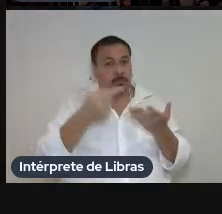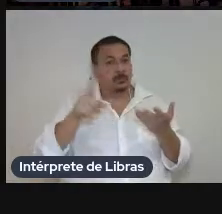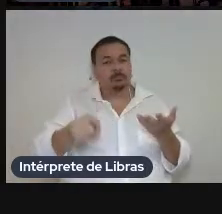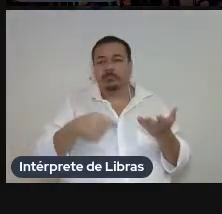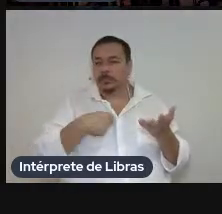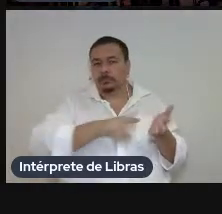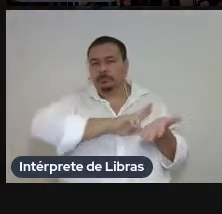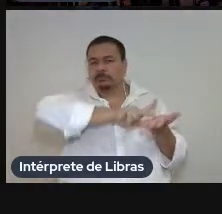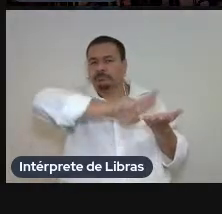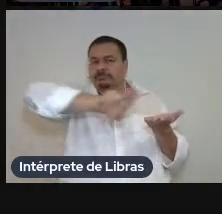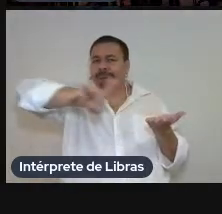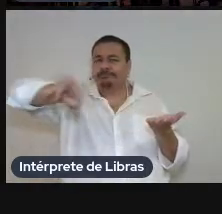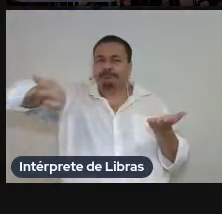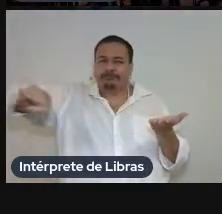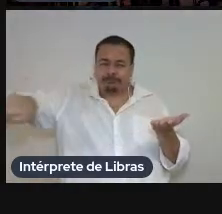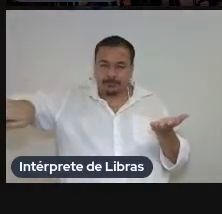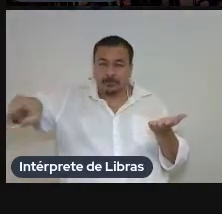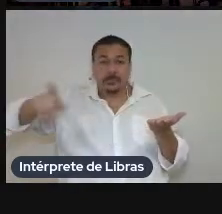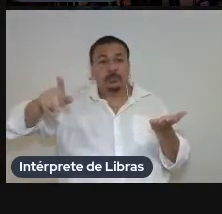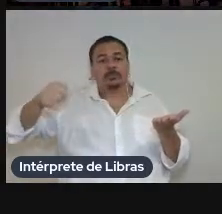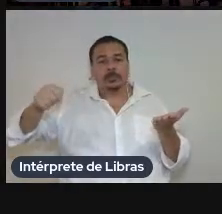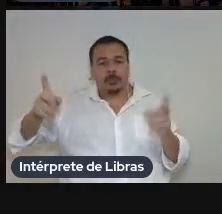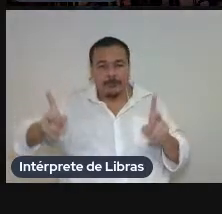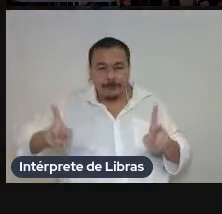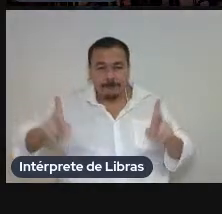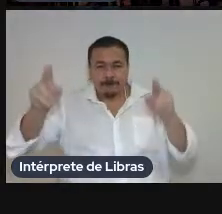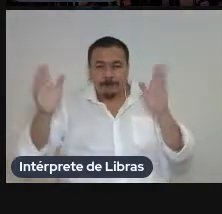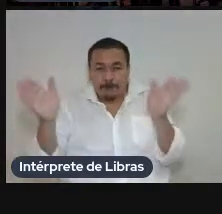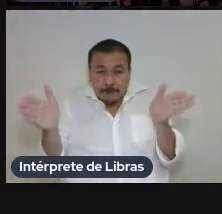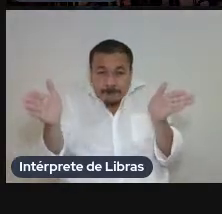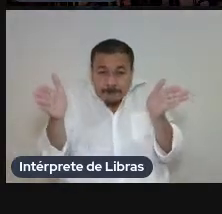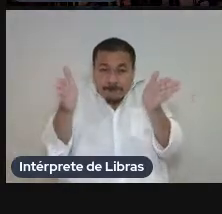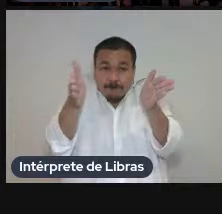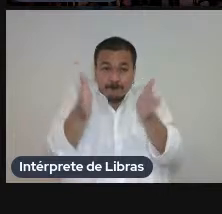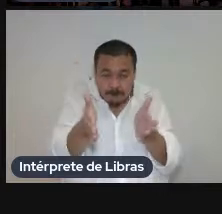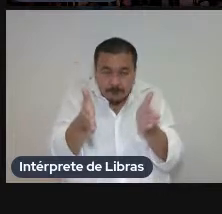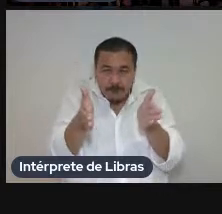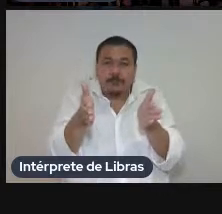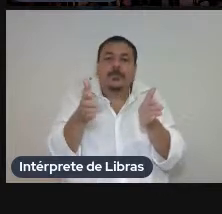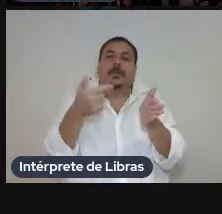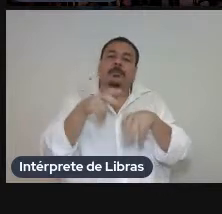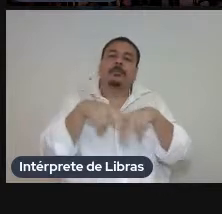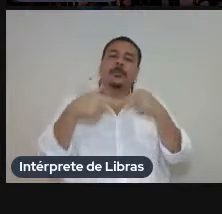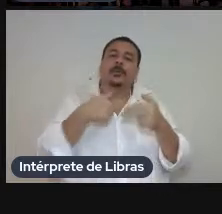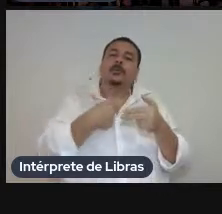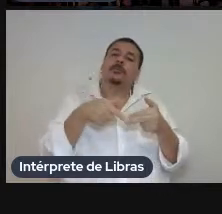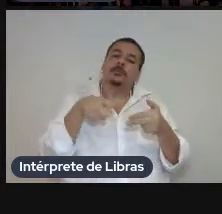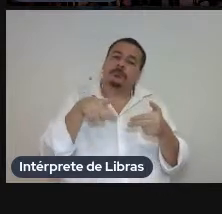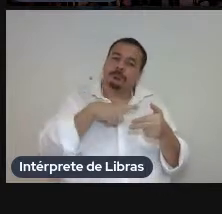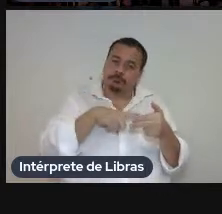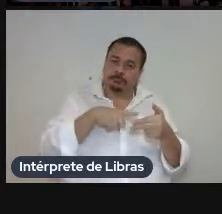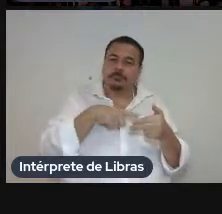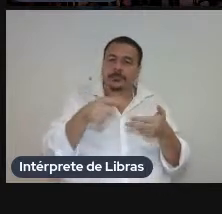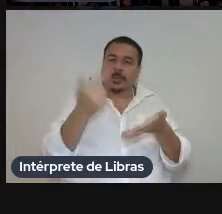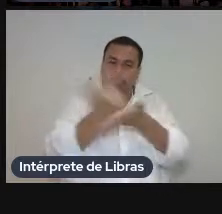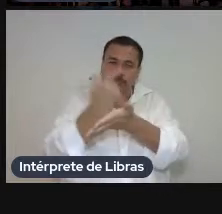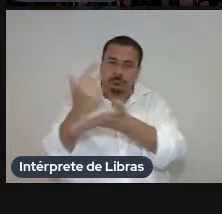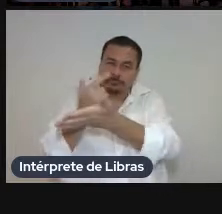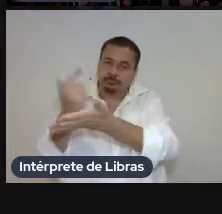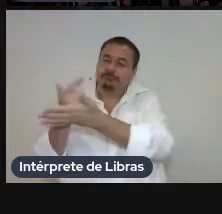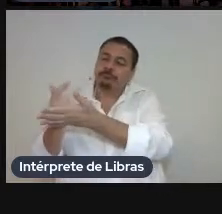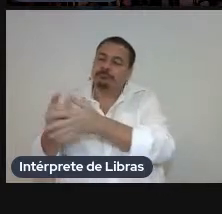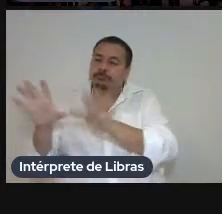então a gente tem que fazer um recorte ainda menor então por isso que a gente por isso que nós pegamos essas obras em específico e fomos